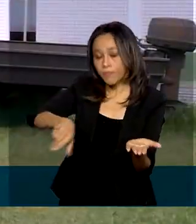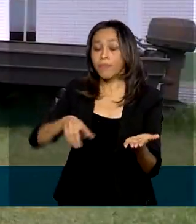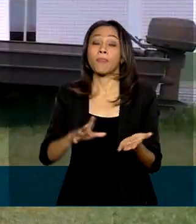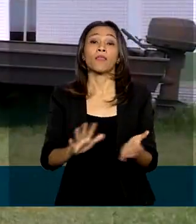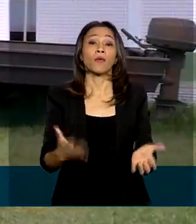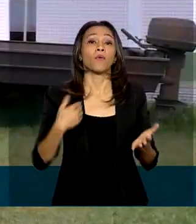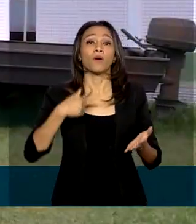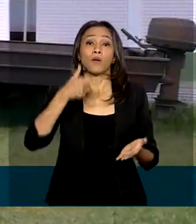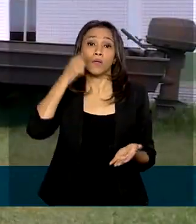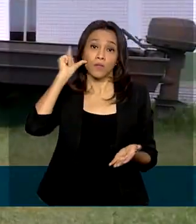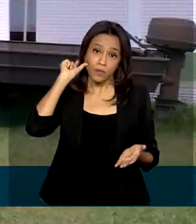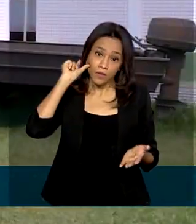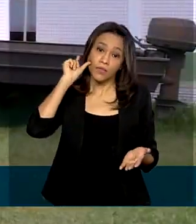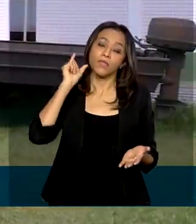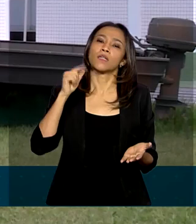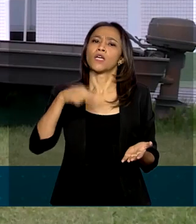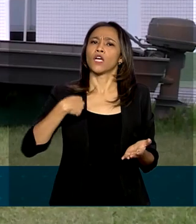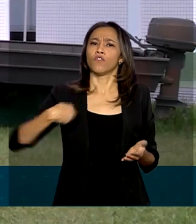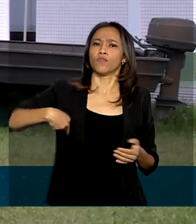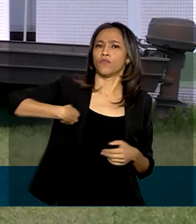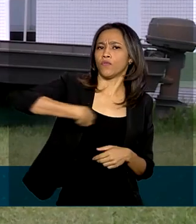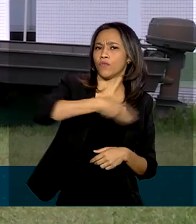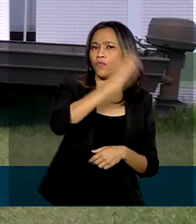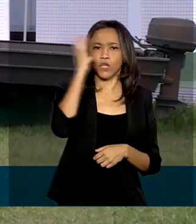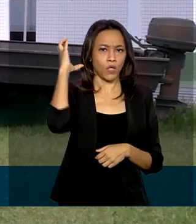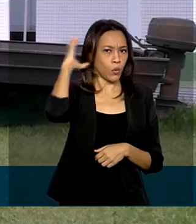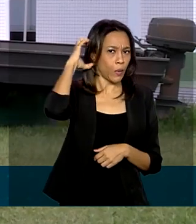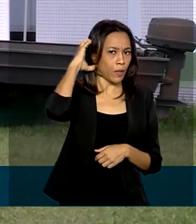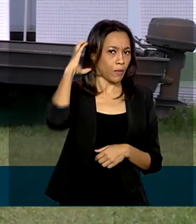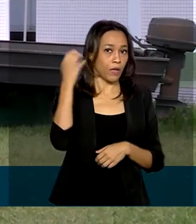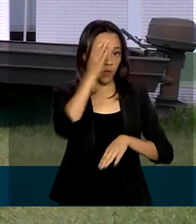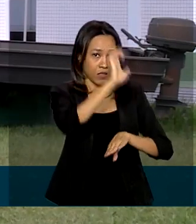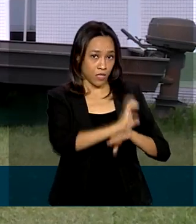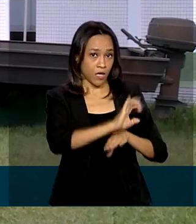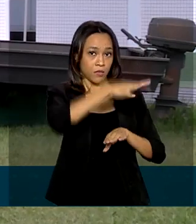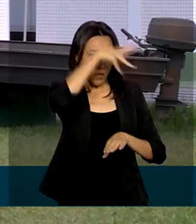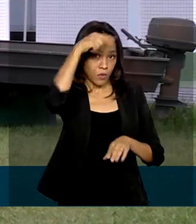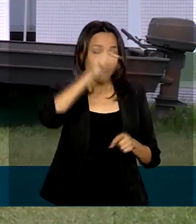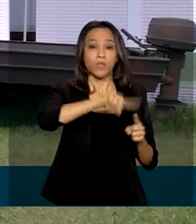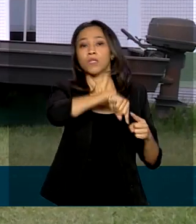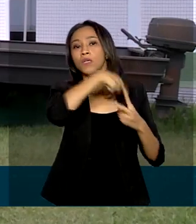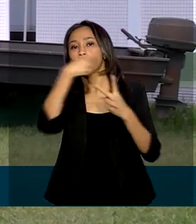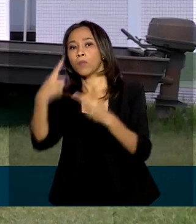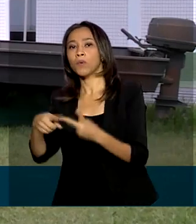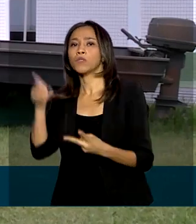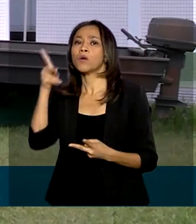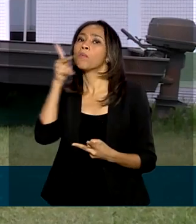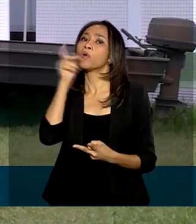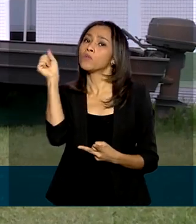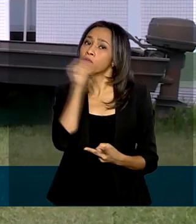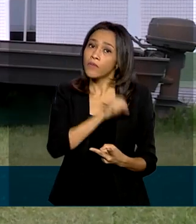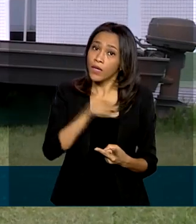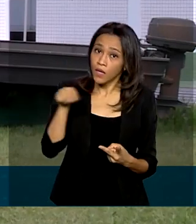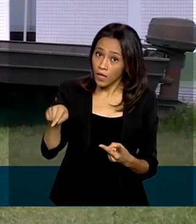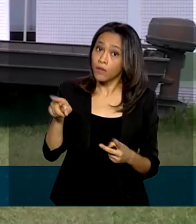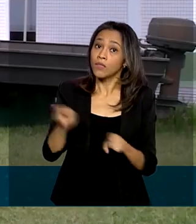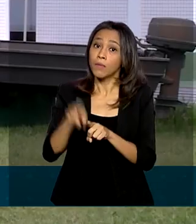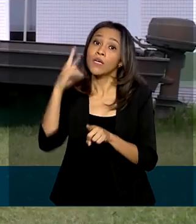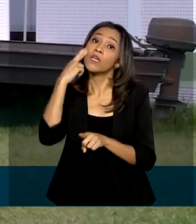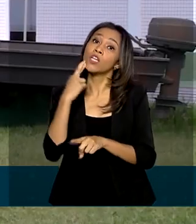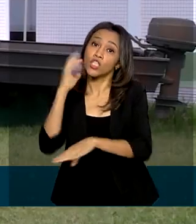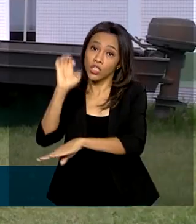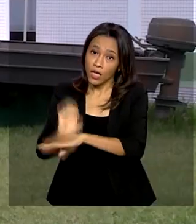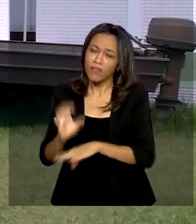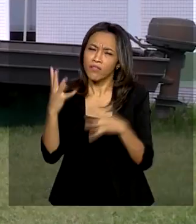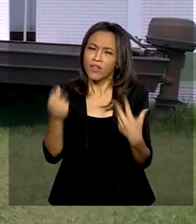ontem começou essa viagem, esteve em Cuiabá, no Mato Grosso e também Porto Velho, em Rondônia. Vamos conferir os detalhes dessa viagem na